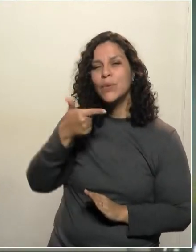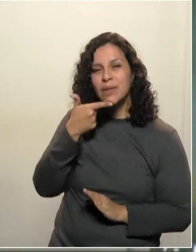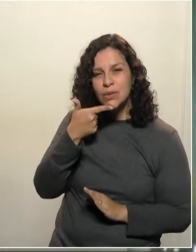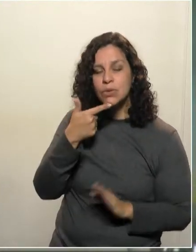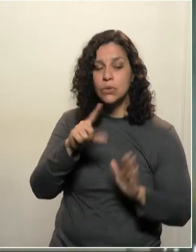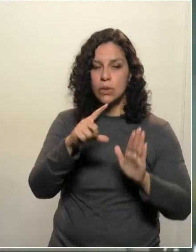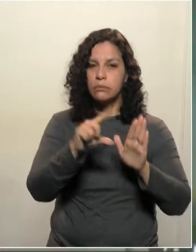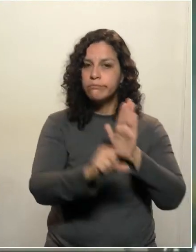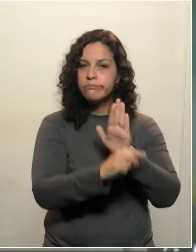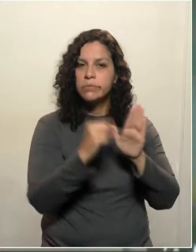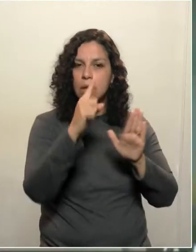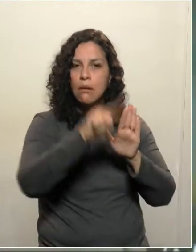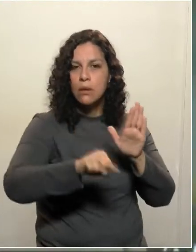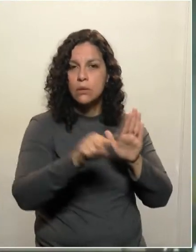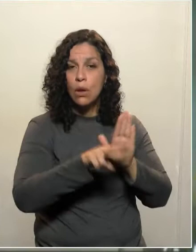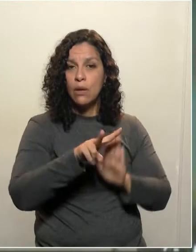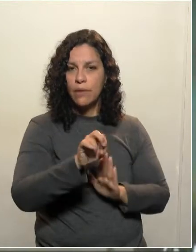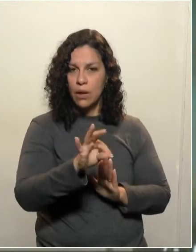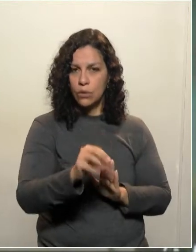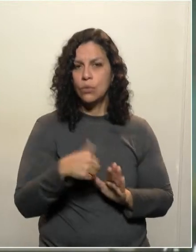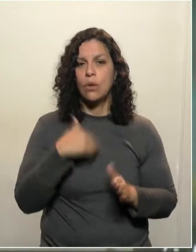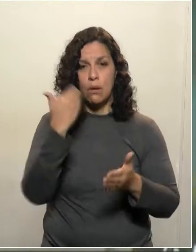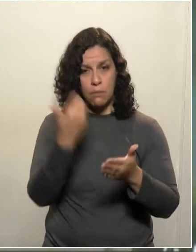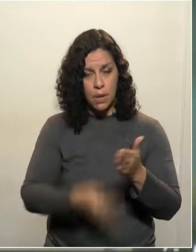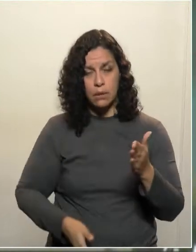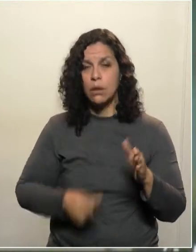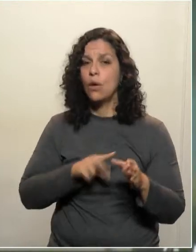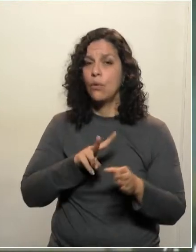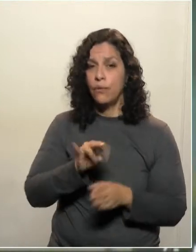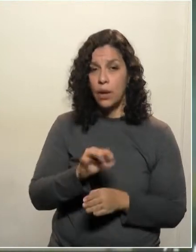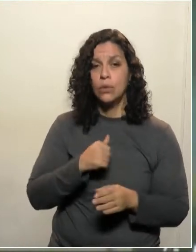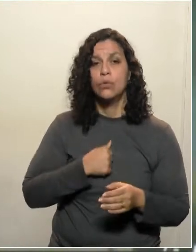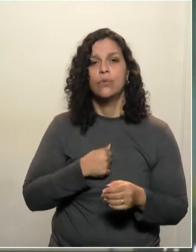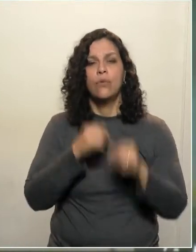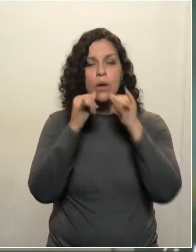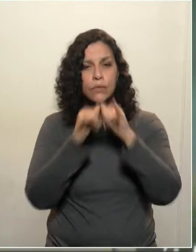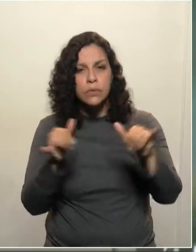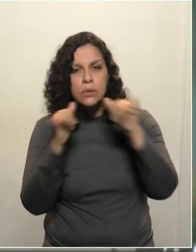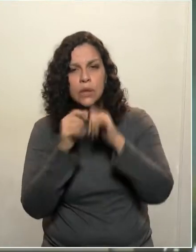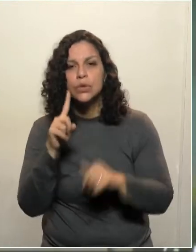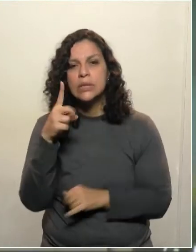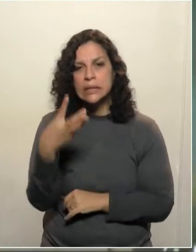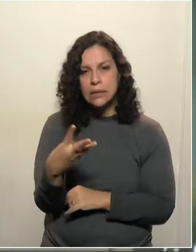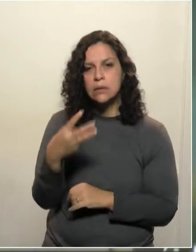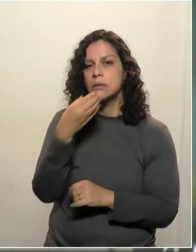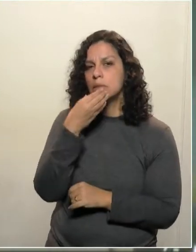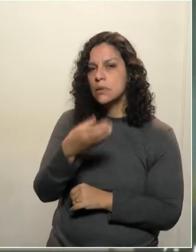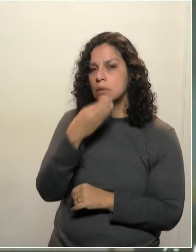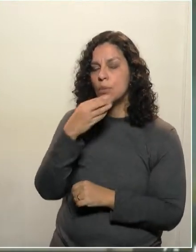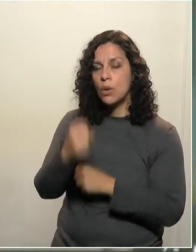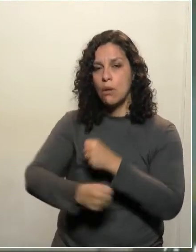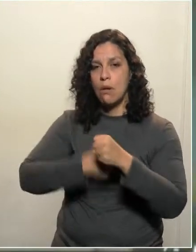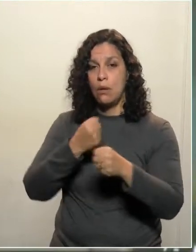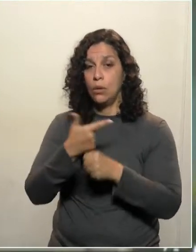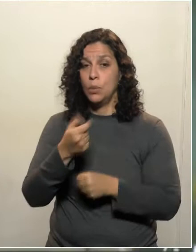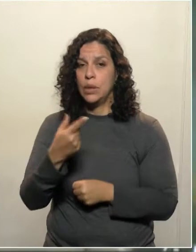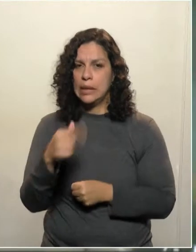E o veto foi derrubado, eu tenho a data, inclusive, aqui, ele foi publicado dia 13 de dezembro de 2013, publicado dia oficial